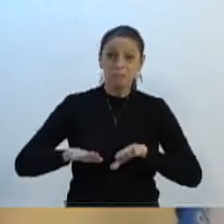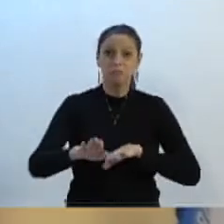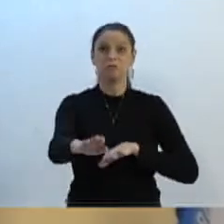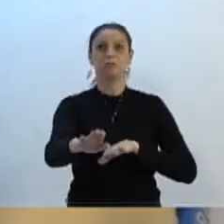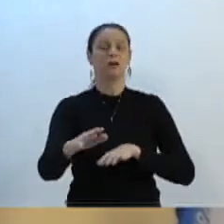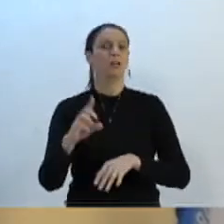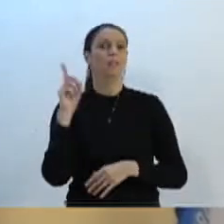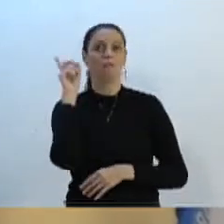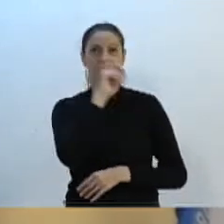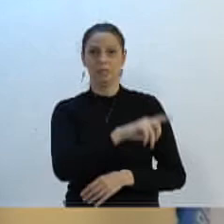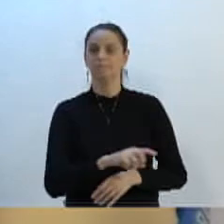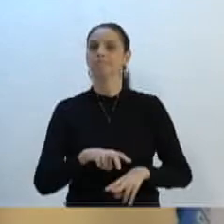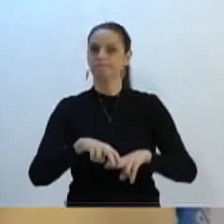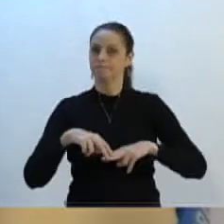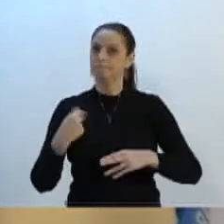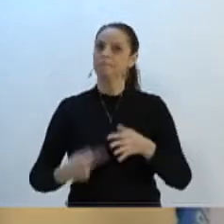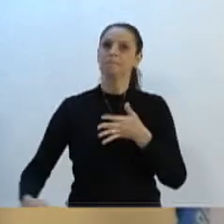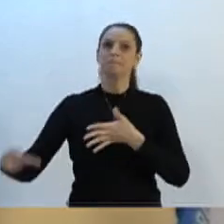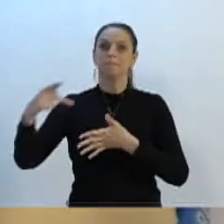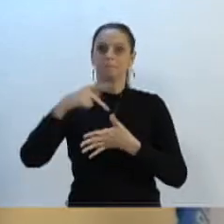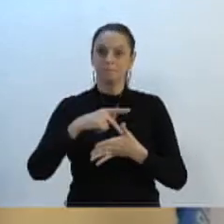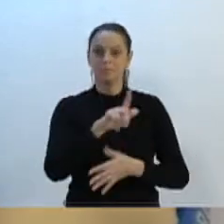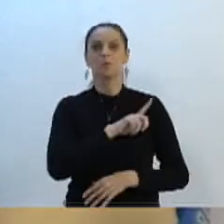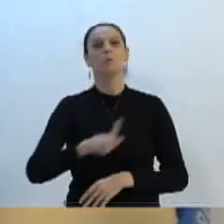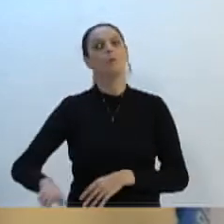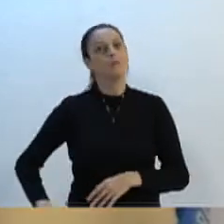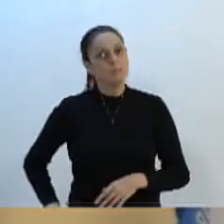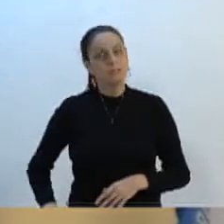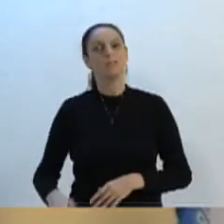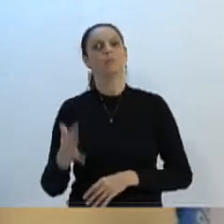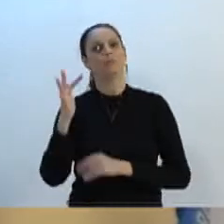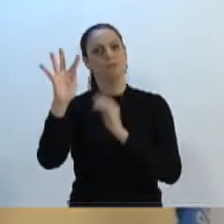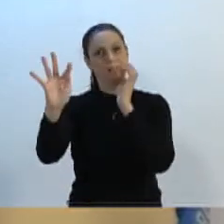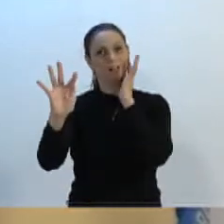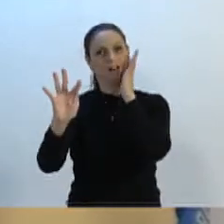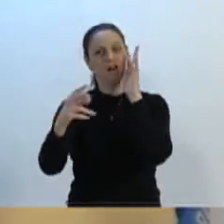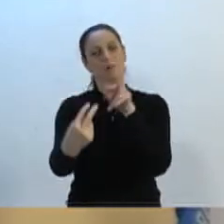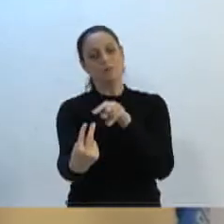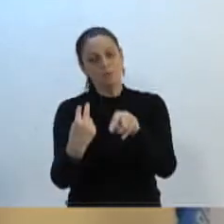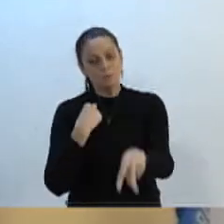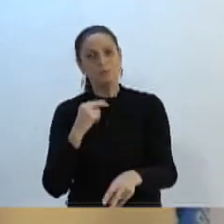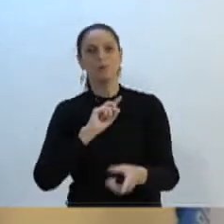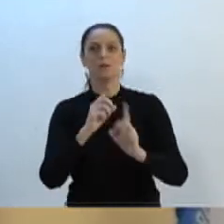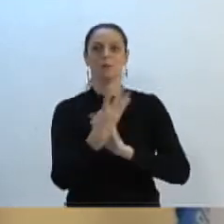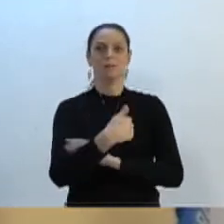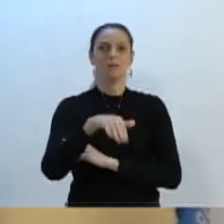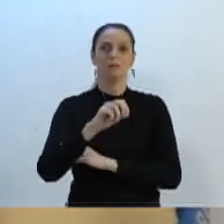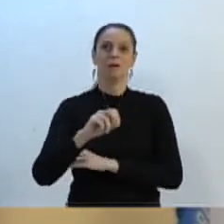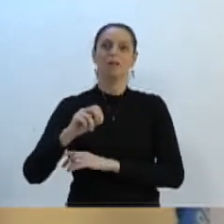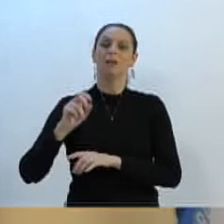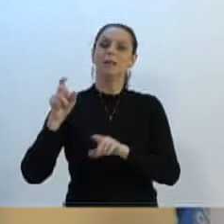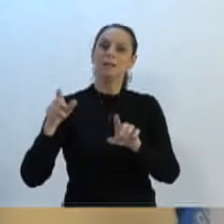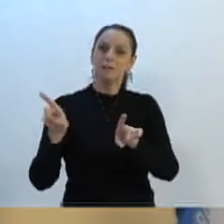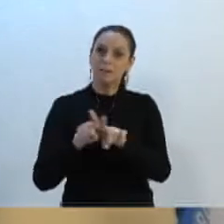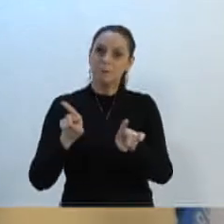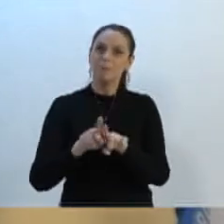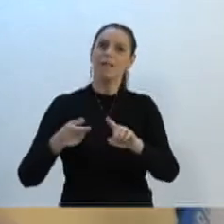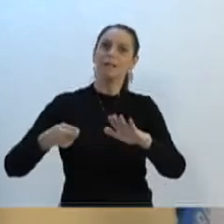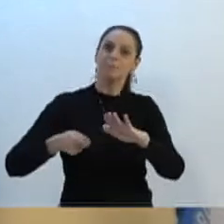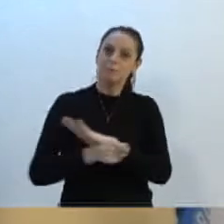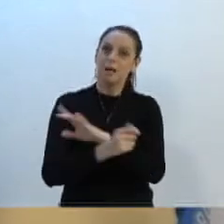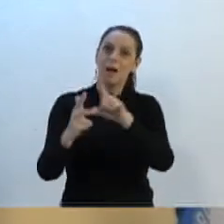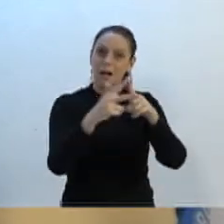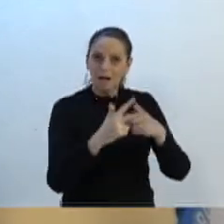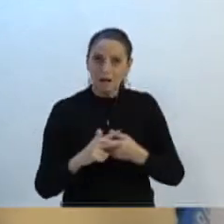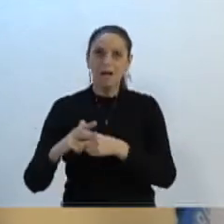que ser uma prioridade do governo federal fazer a duplicação da BR-470, a manutenção da BR-470, e o que nós